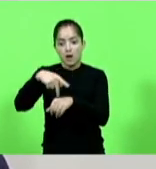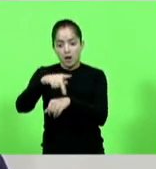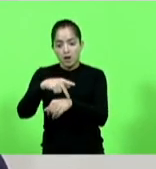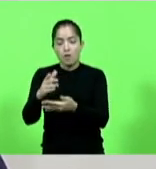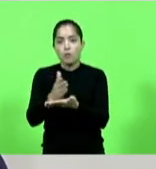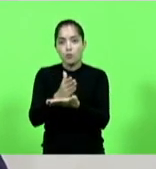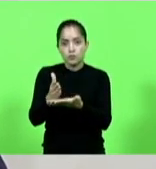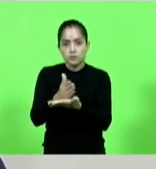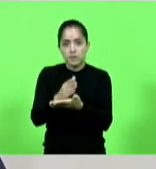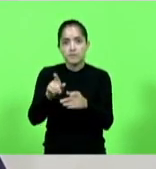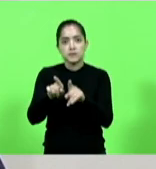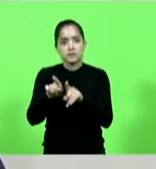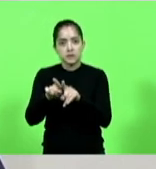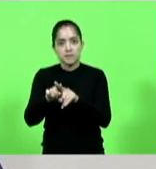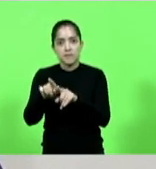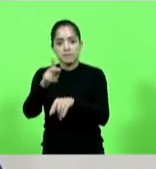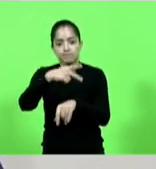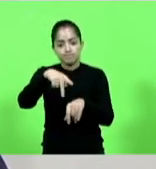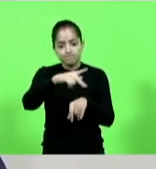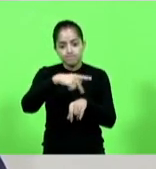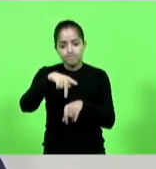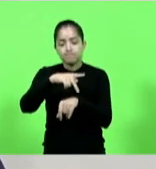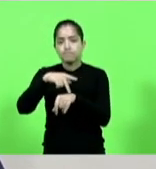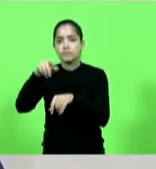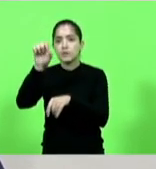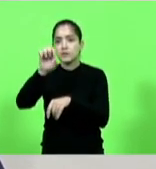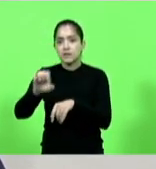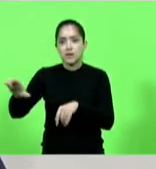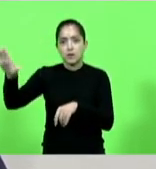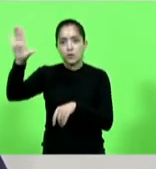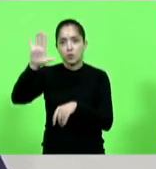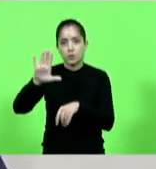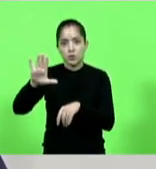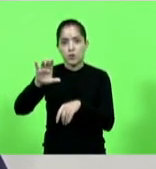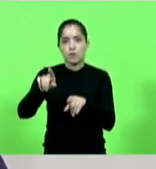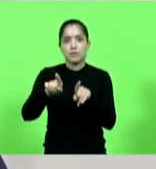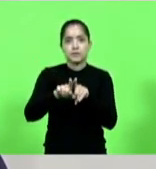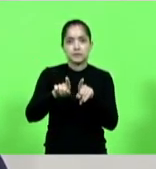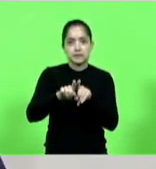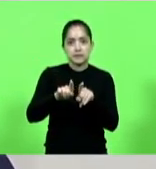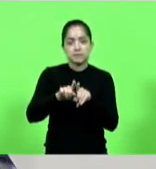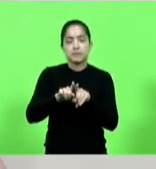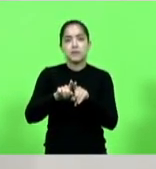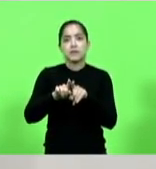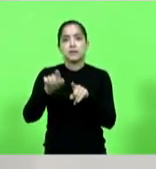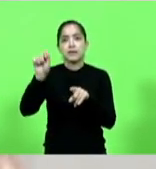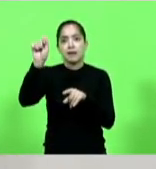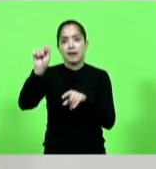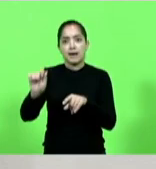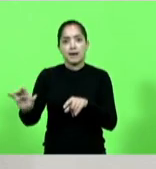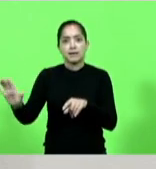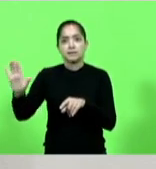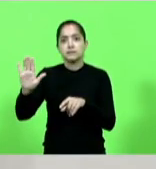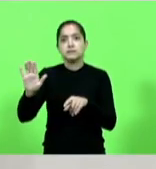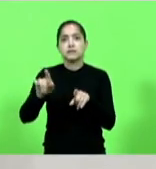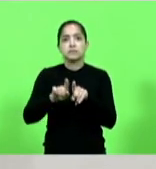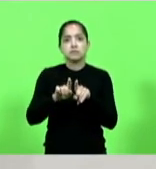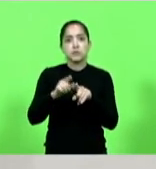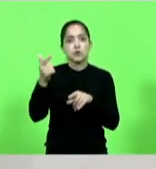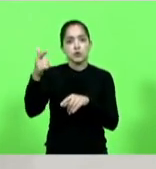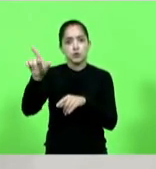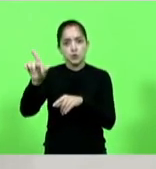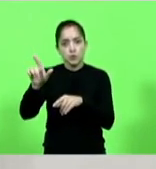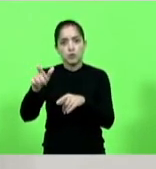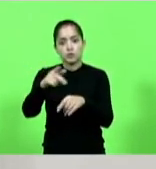para muitos países, tanto da Europa quanto do continente asiático e outros continentes